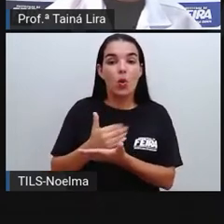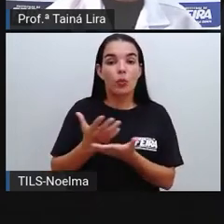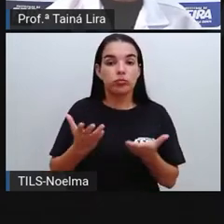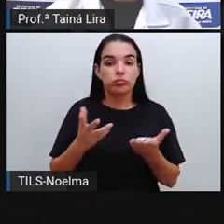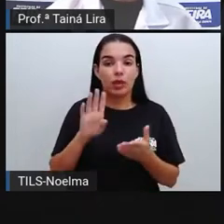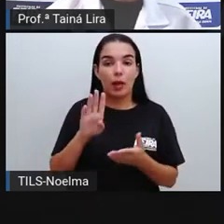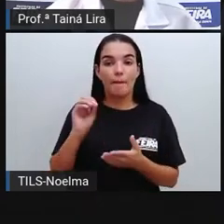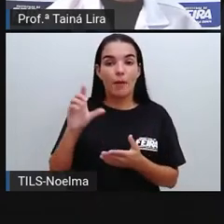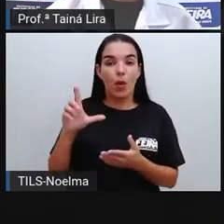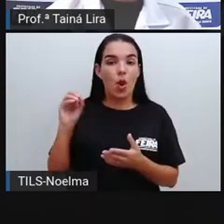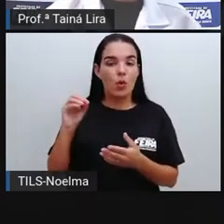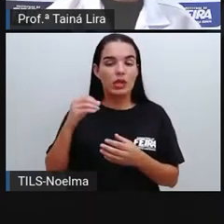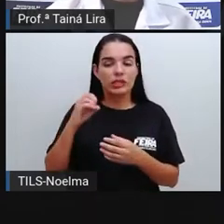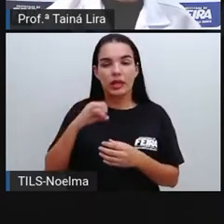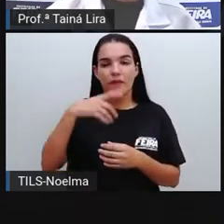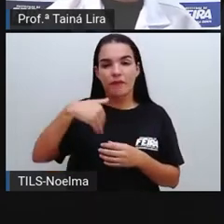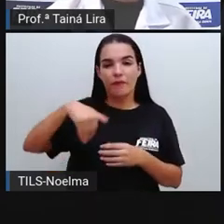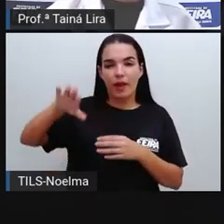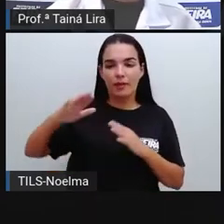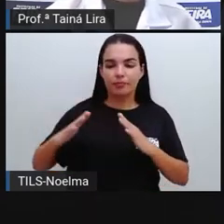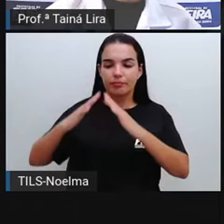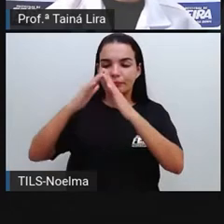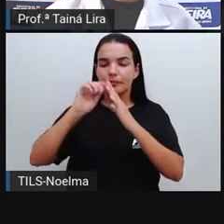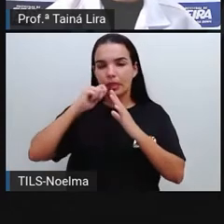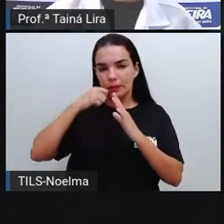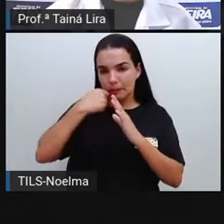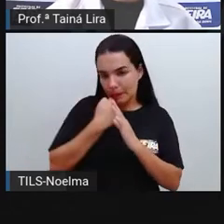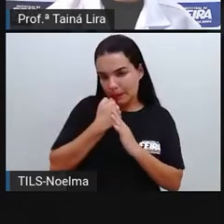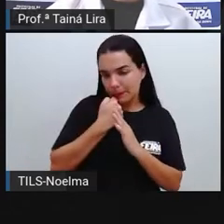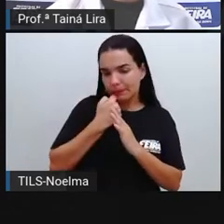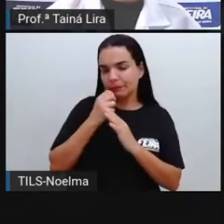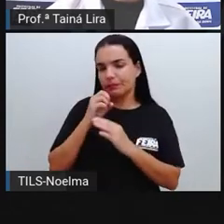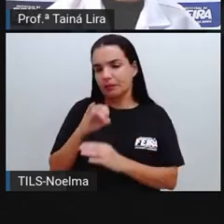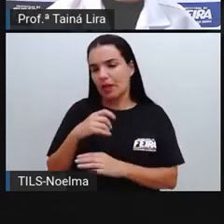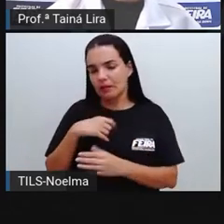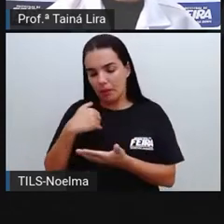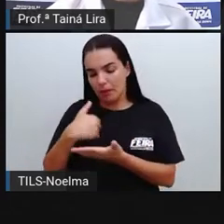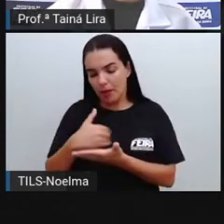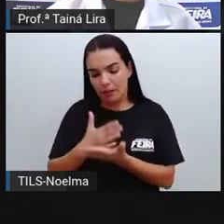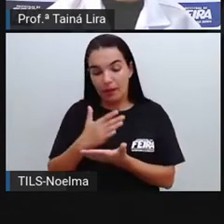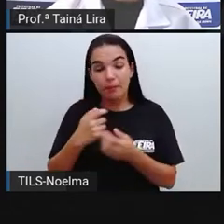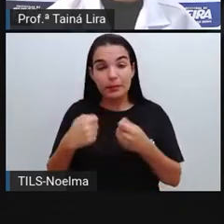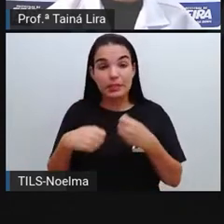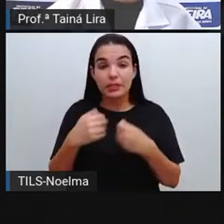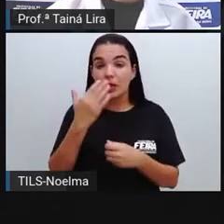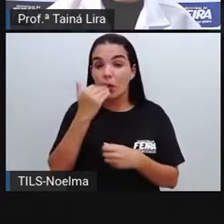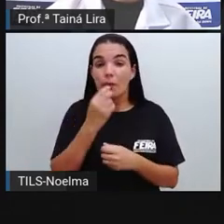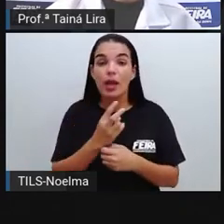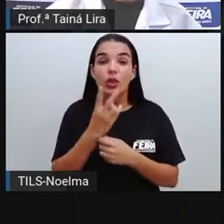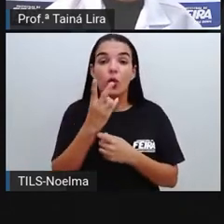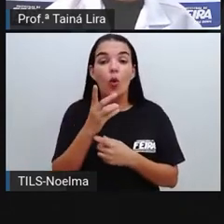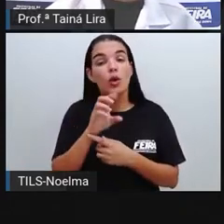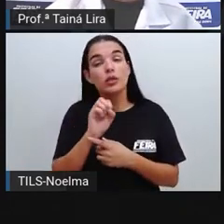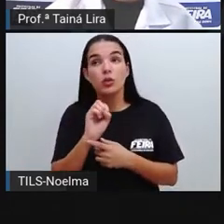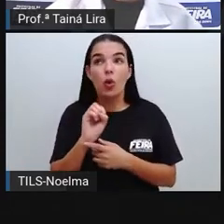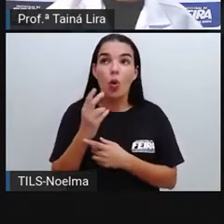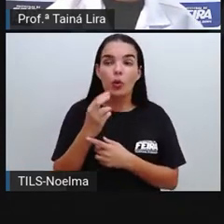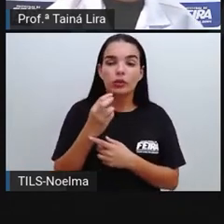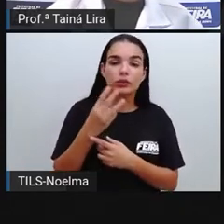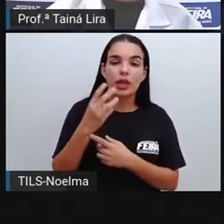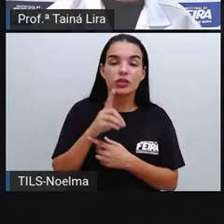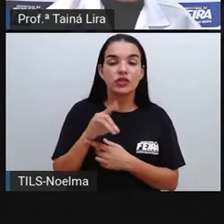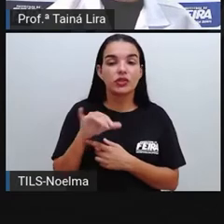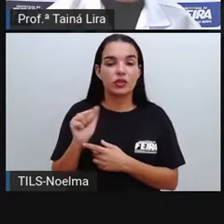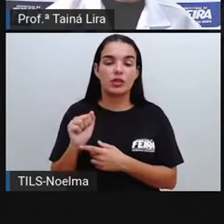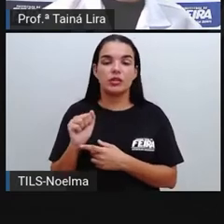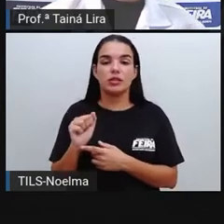A gente vai em uma padaria ali que vende bolo. Muitas vezes o bolo, né? A gente tem que consumir dentro de dois, três dias, tá? Porque senão